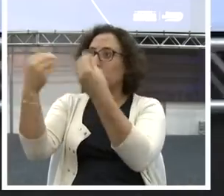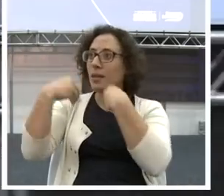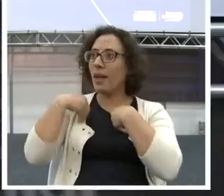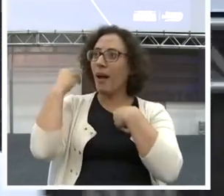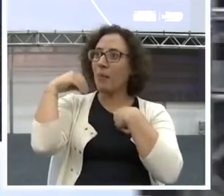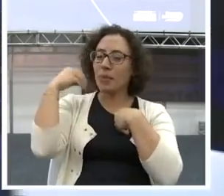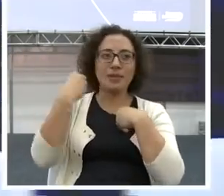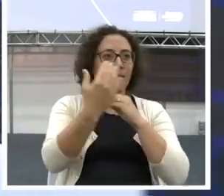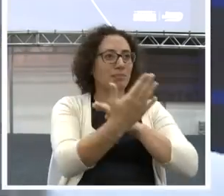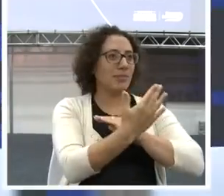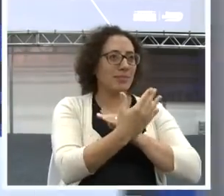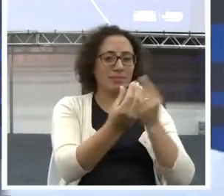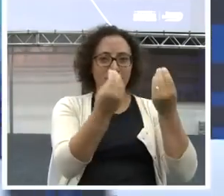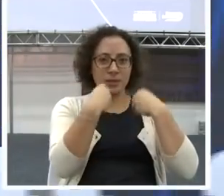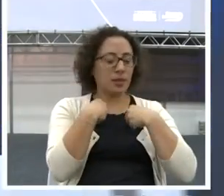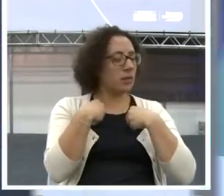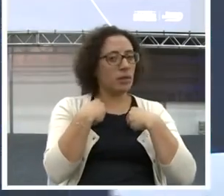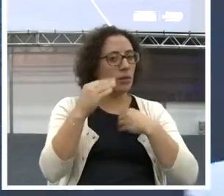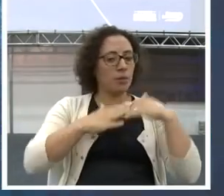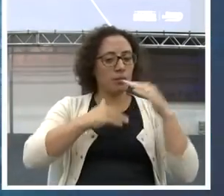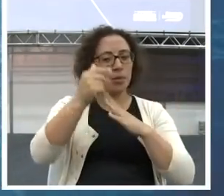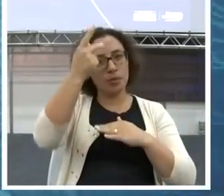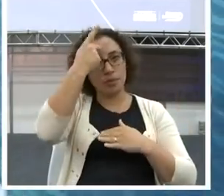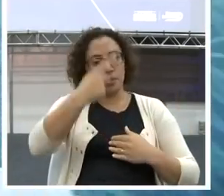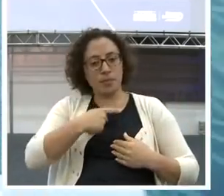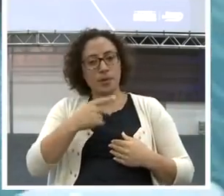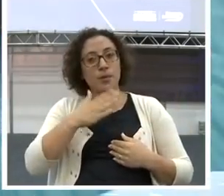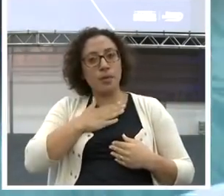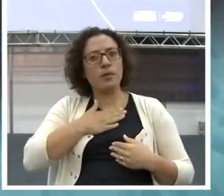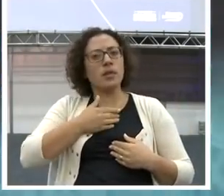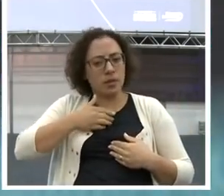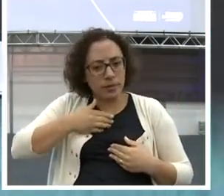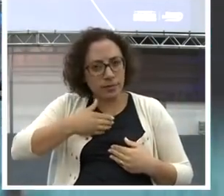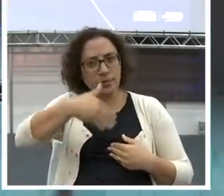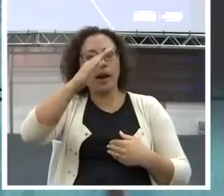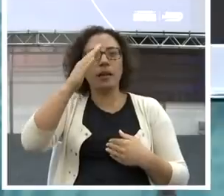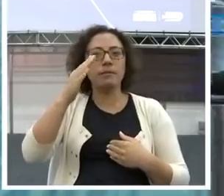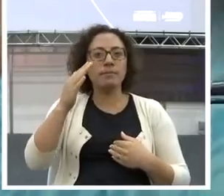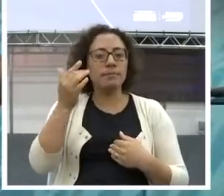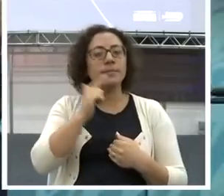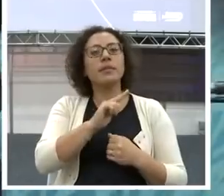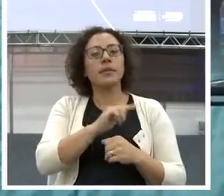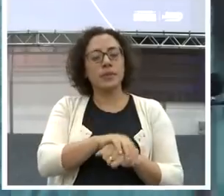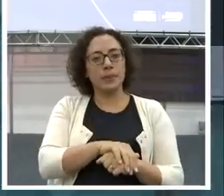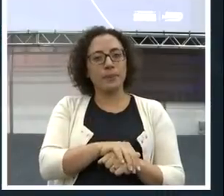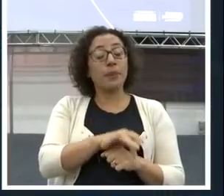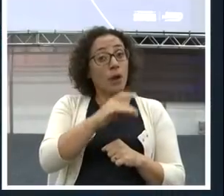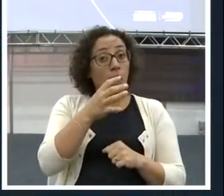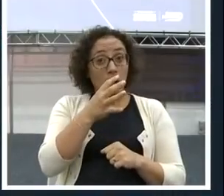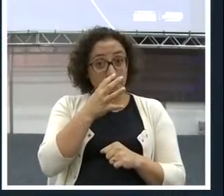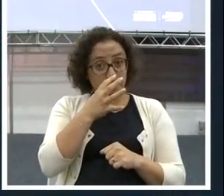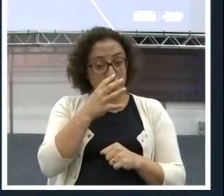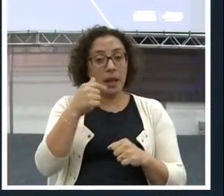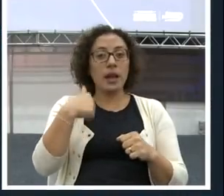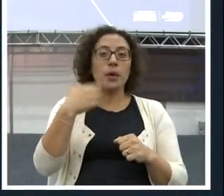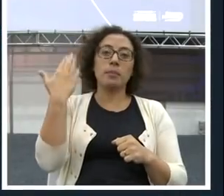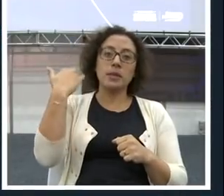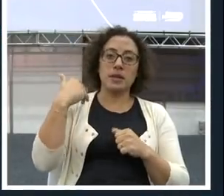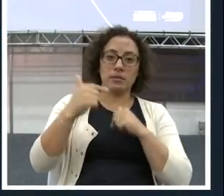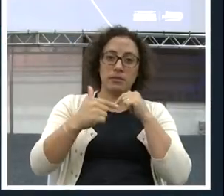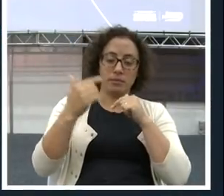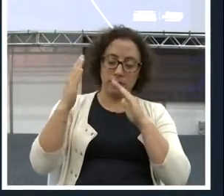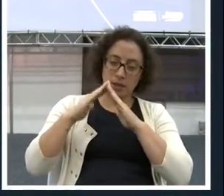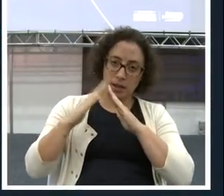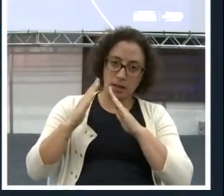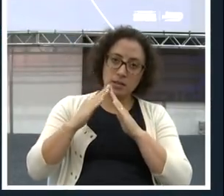A oportunidade é você que vai criar. E olha só que interessante. Esses dias, eu morava em Caraguatatuba. Aqui pertinho.